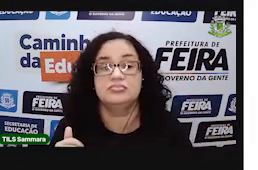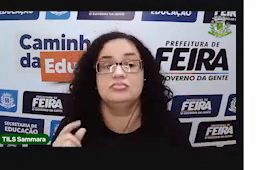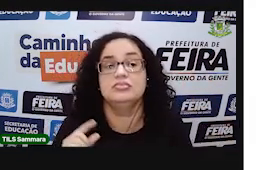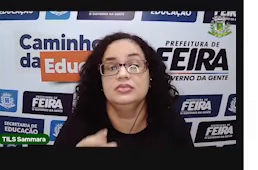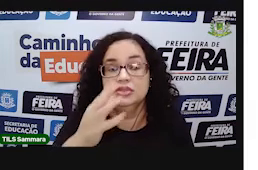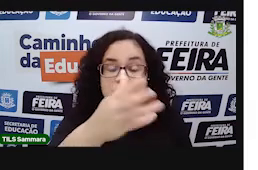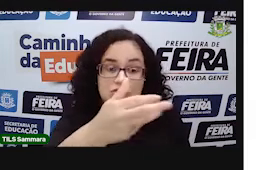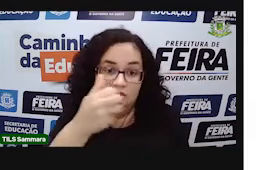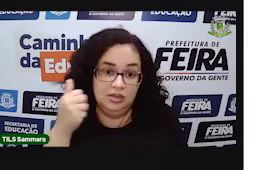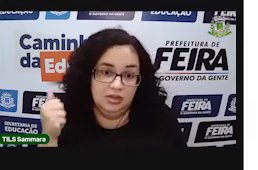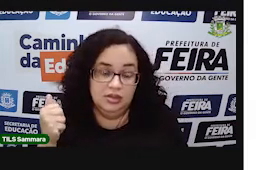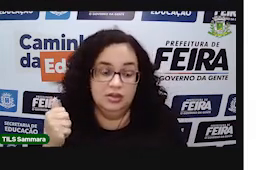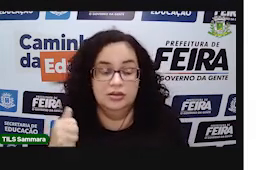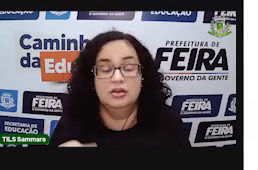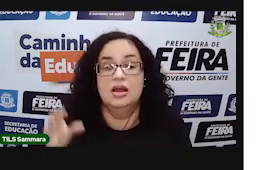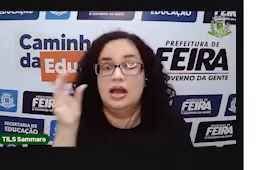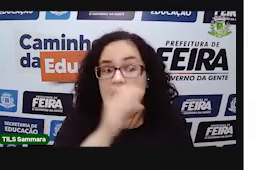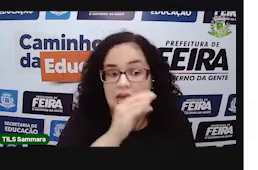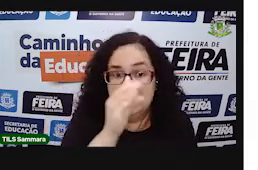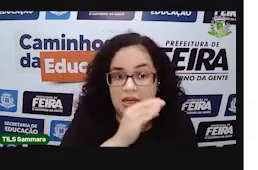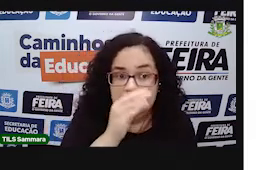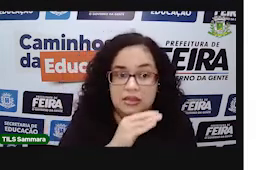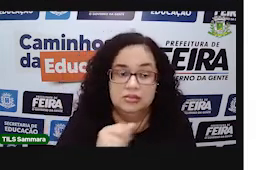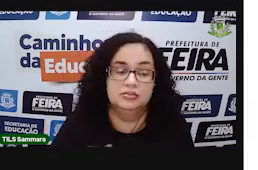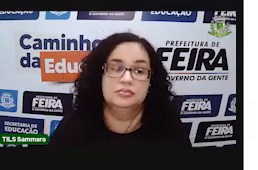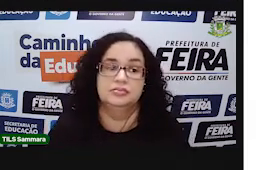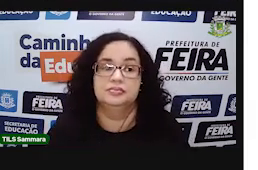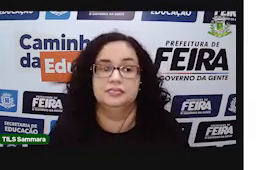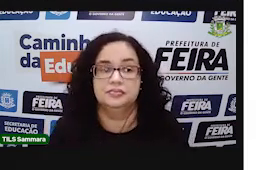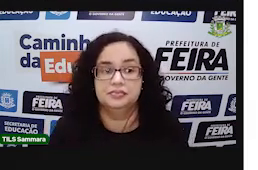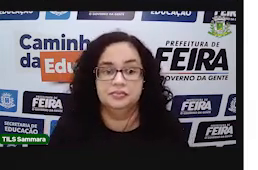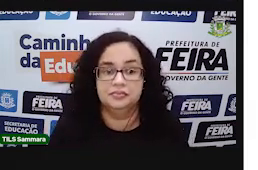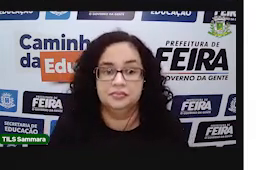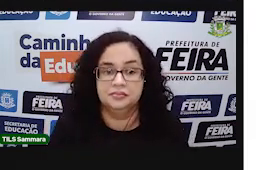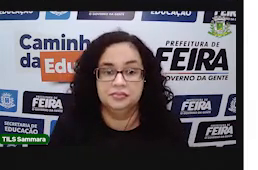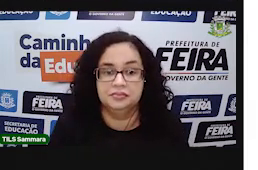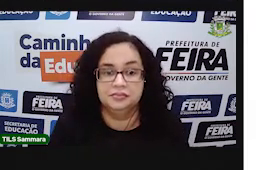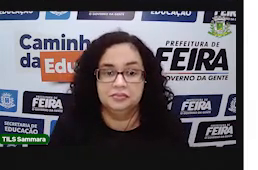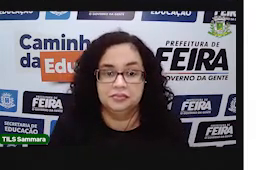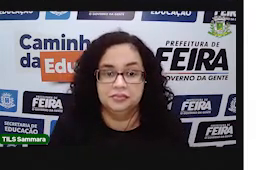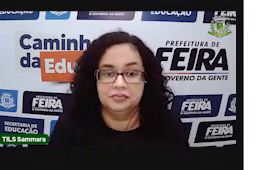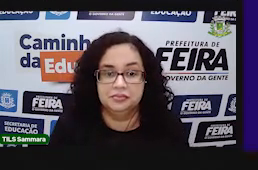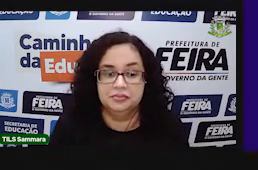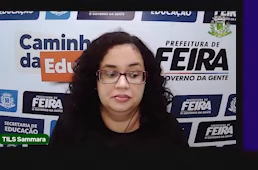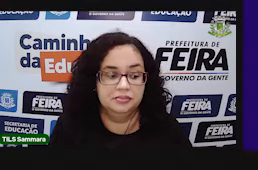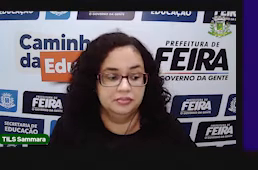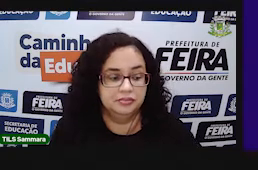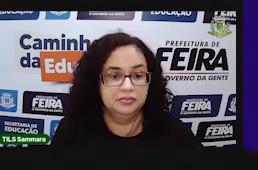vai brincar um pouquinho eu vou retirar rapidinho só a minha tela aí.